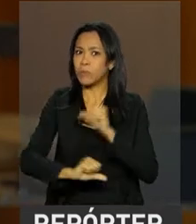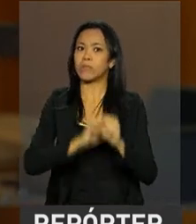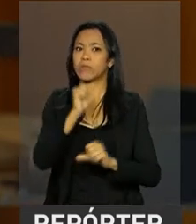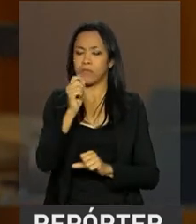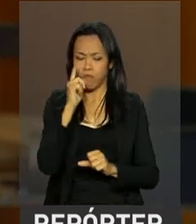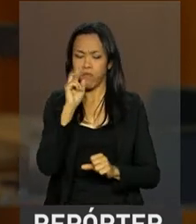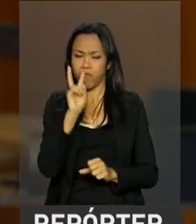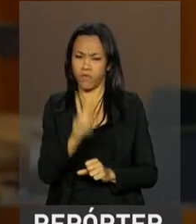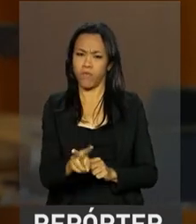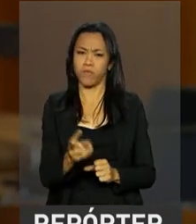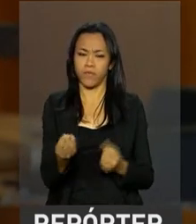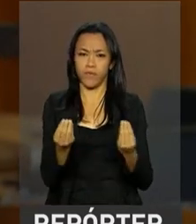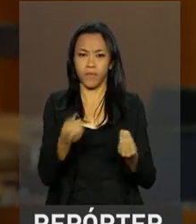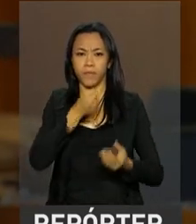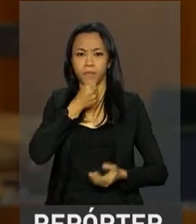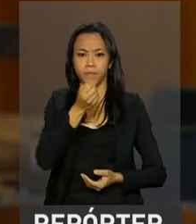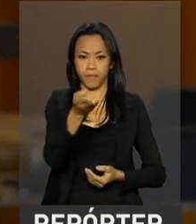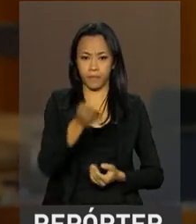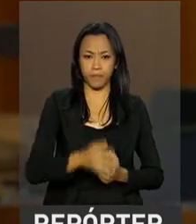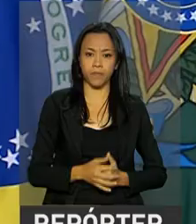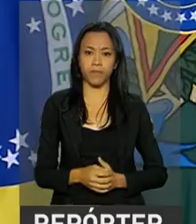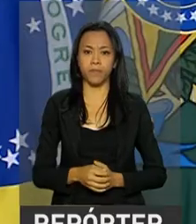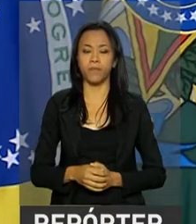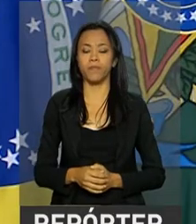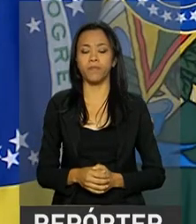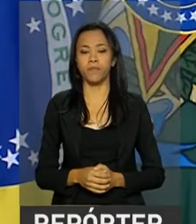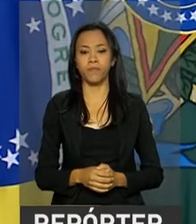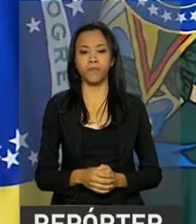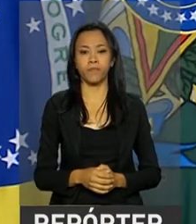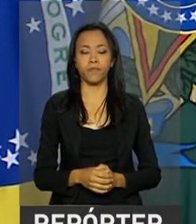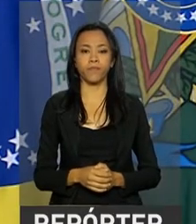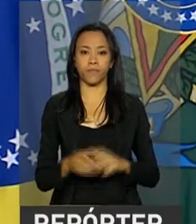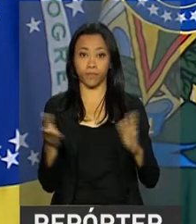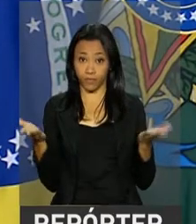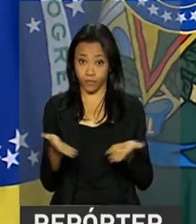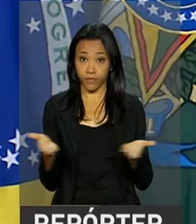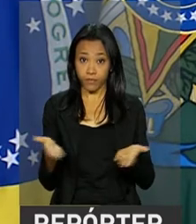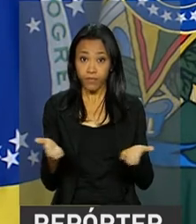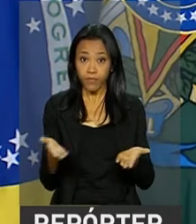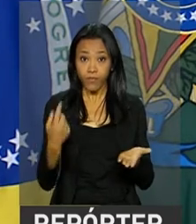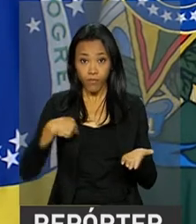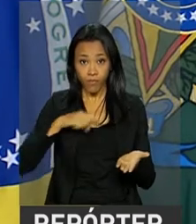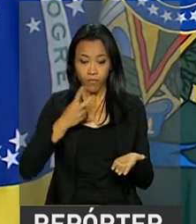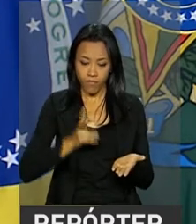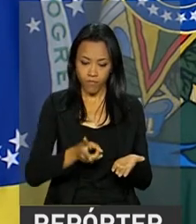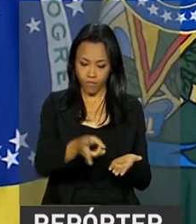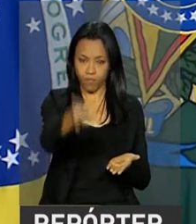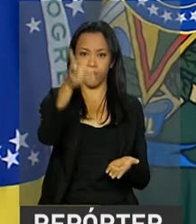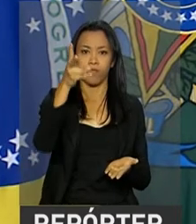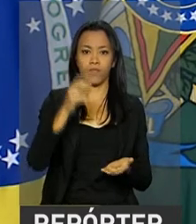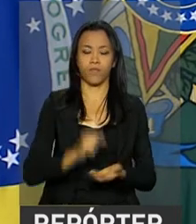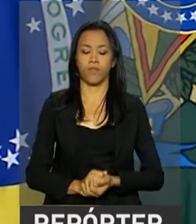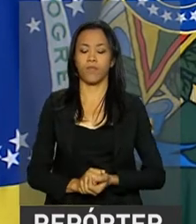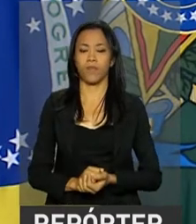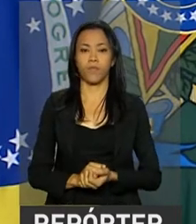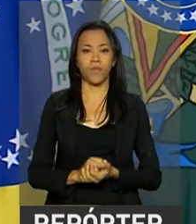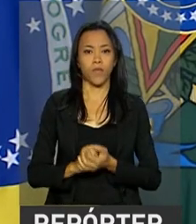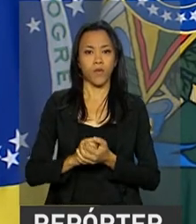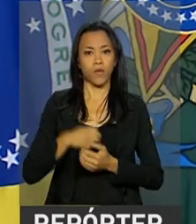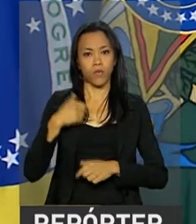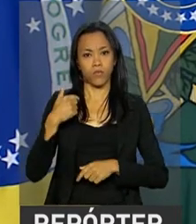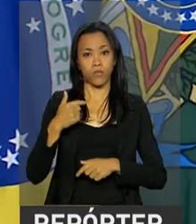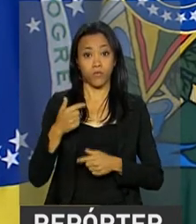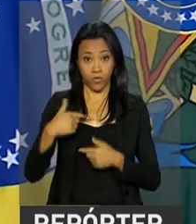Vamos ver um trecho do que disse o presidente. Agora, seguiremos em frente com as ações